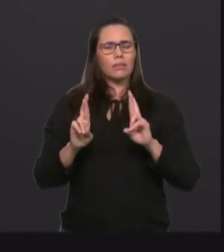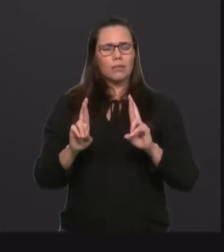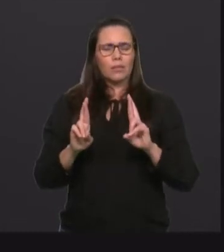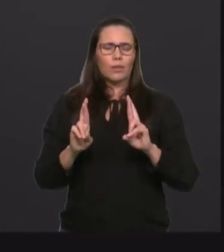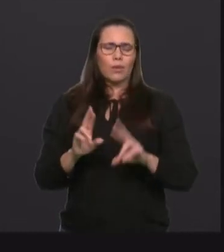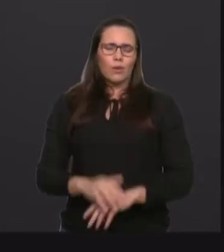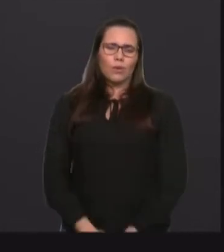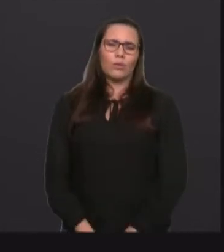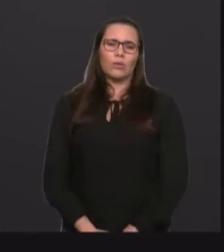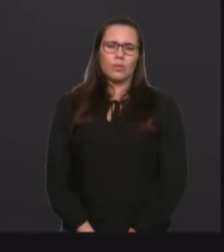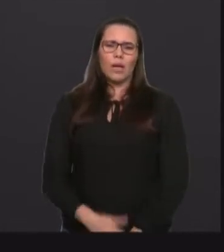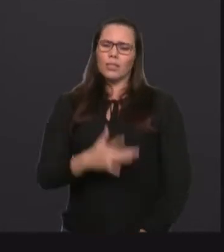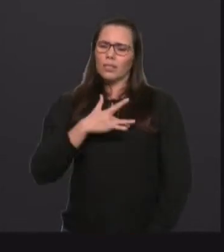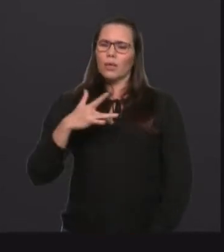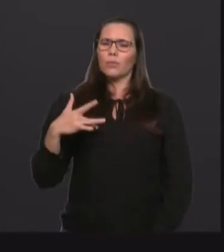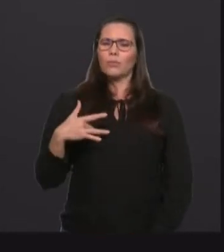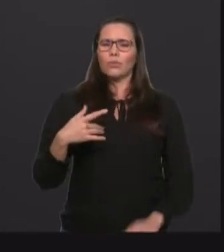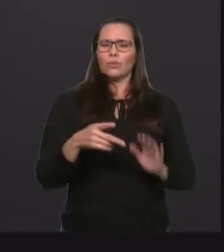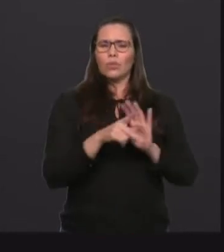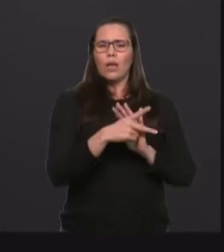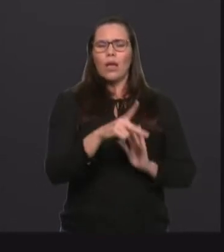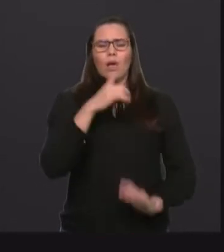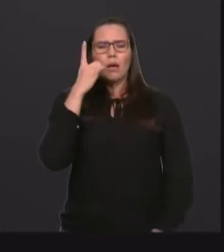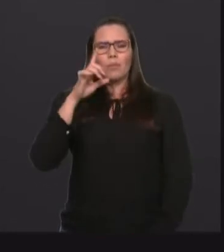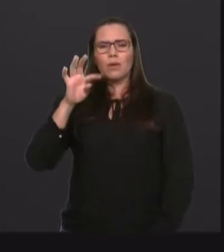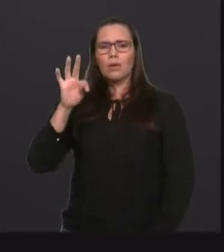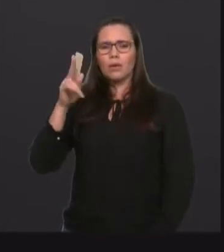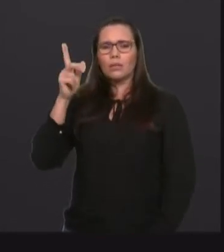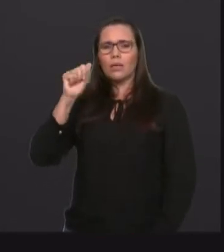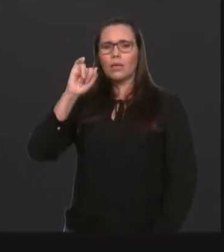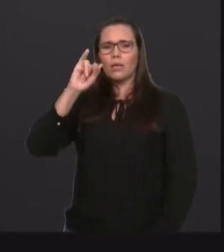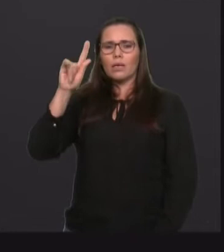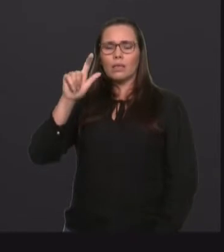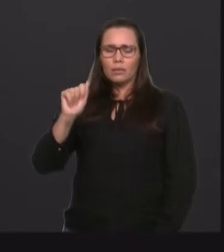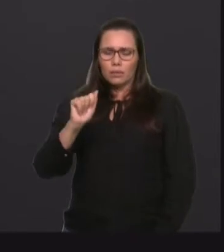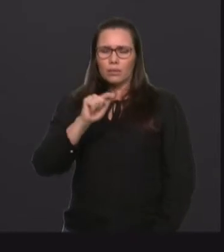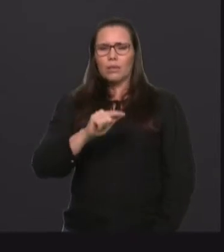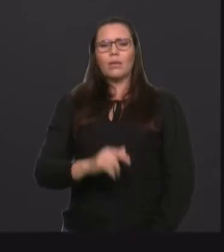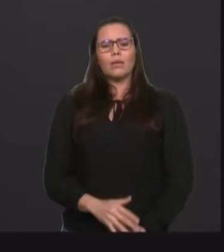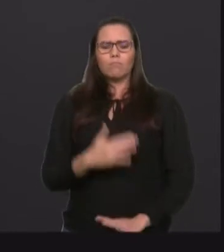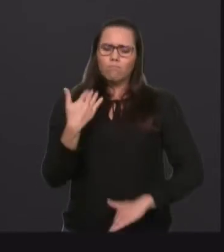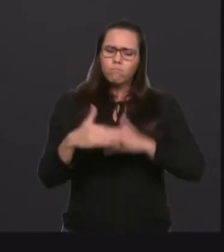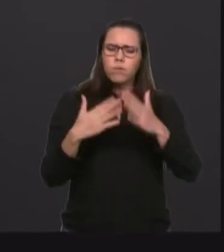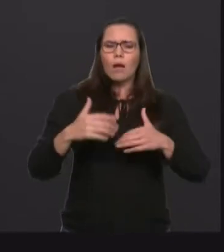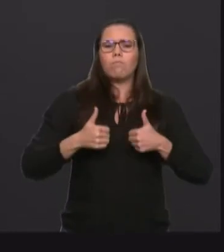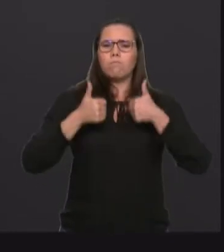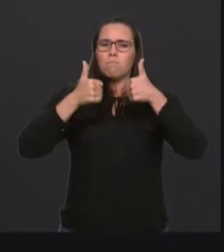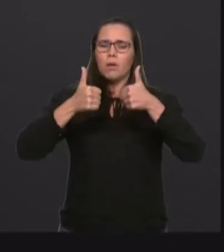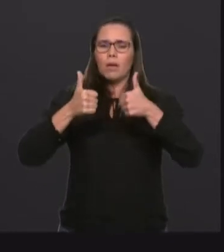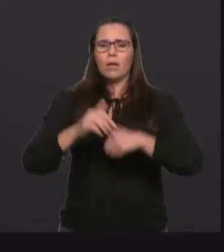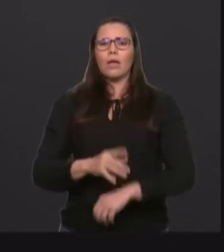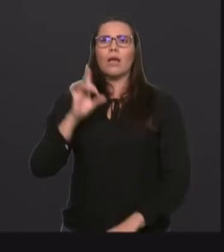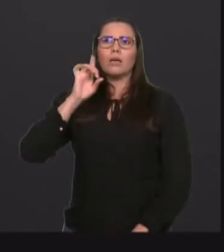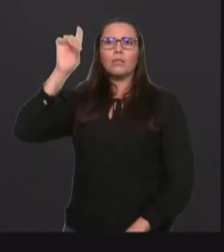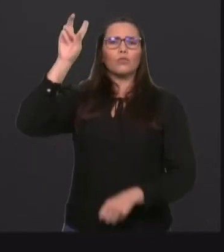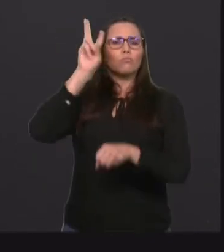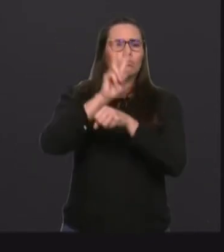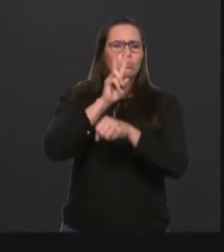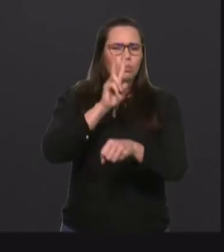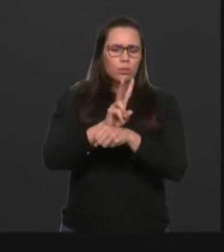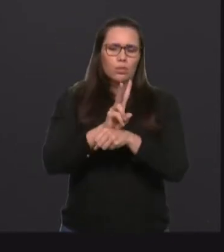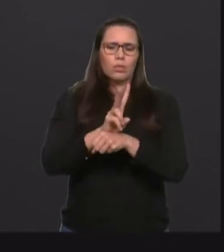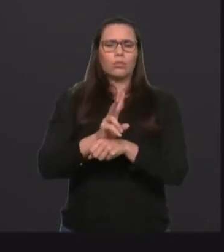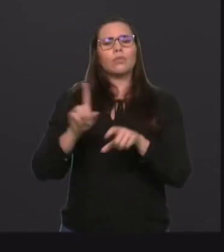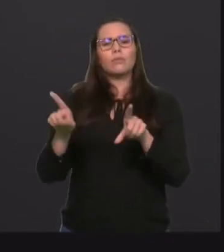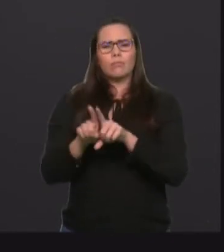recuperação à deputada Thais Ortegal, que Deus a sustente nesse momento, assim como todas as pessoas que